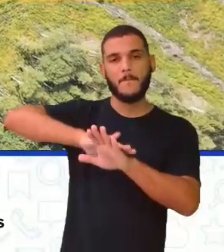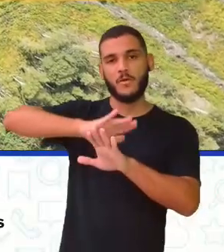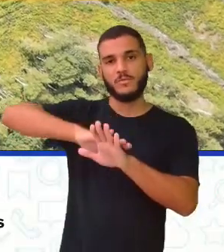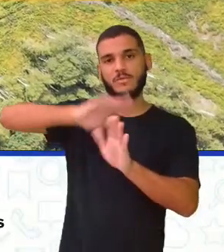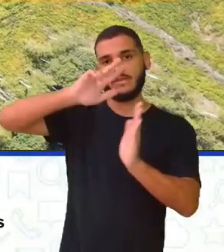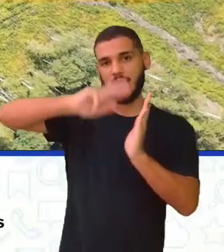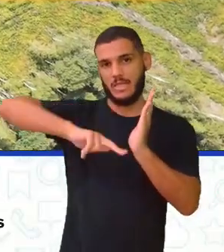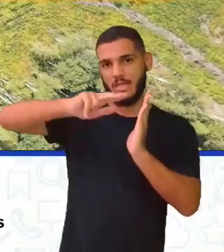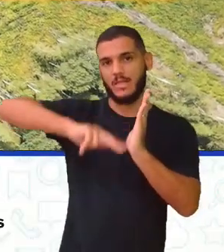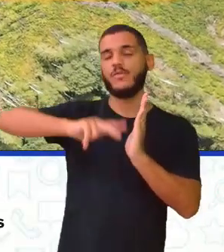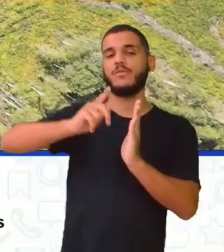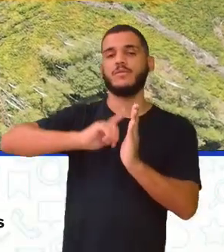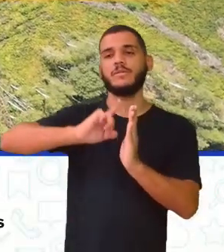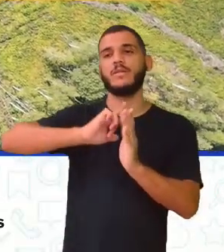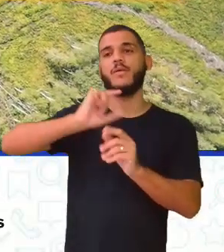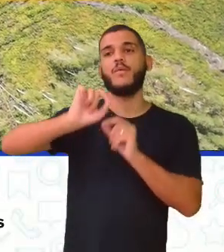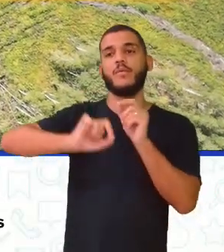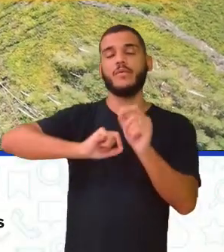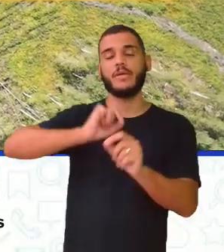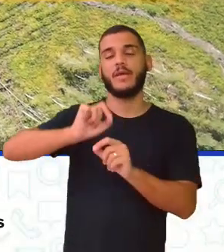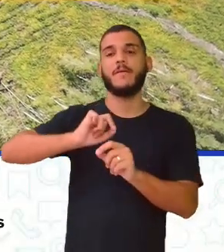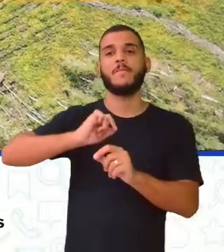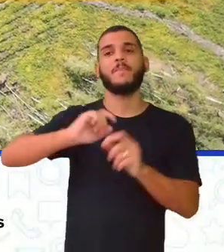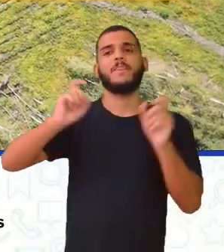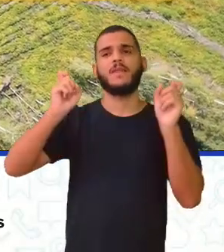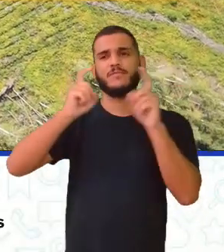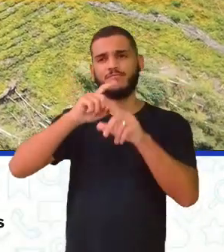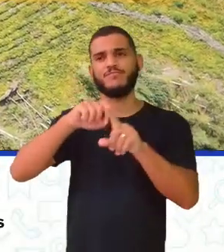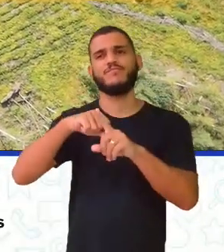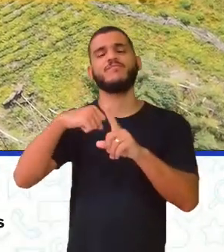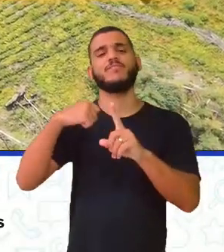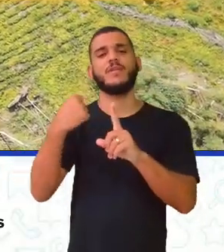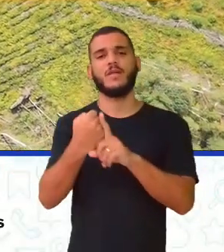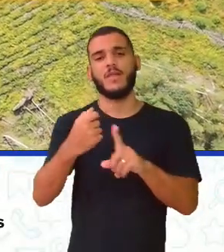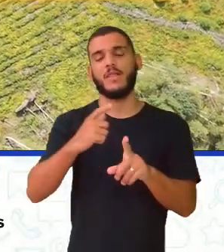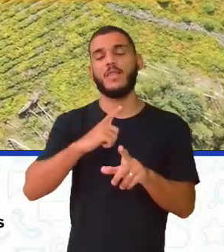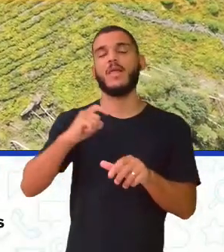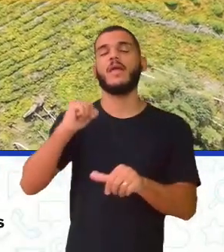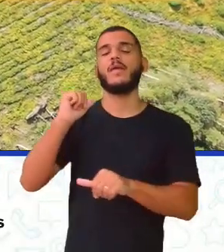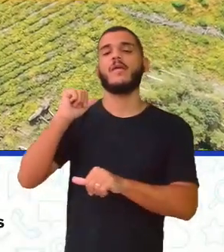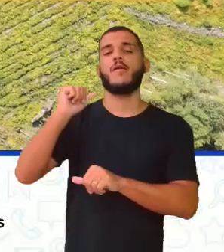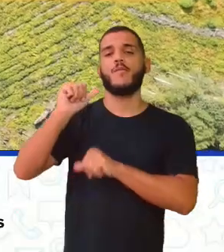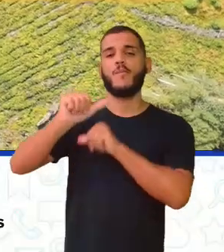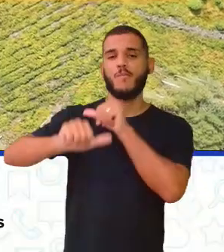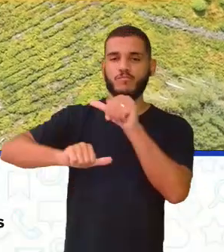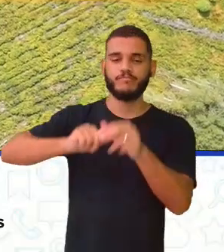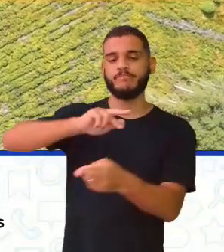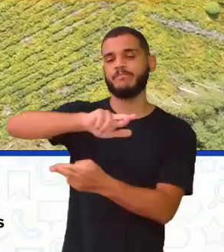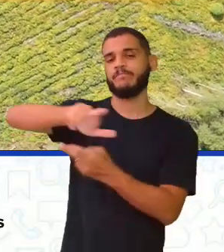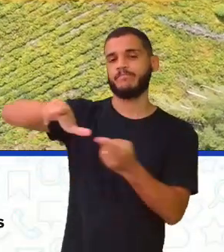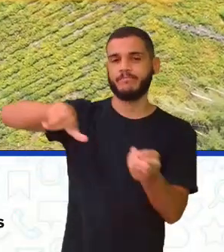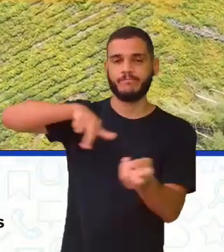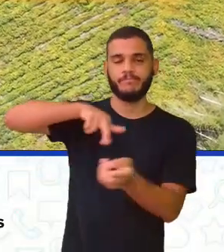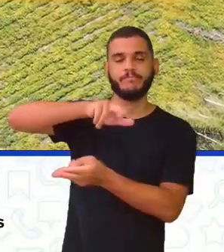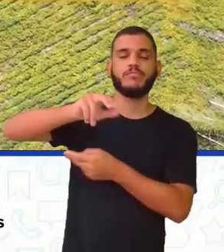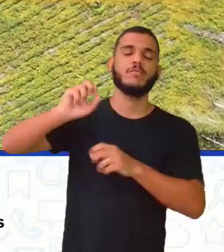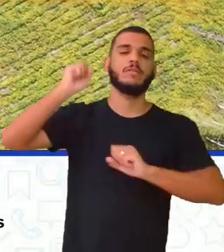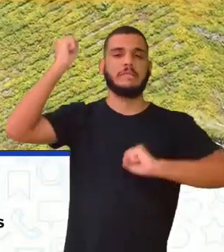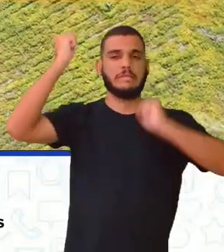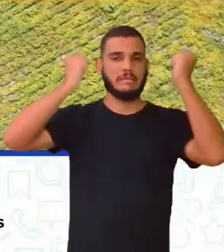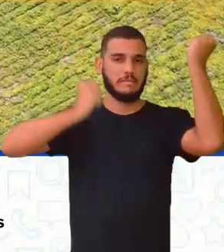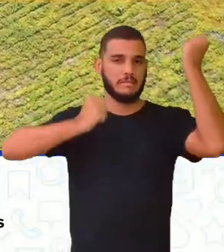mais intensa e que se tornou mais complexa a nossa sociedade a partir das revoluções industriais. Pois é, e esse